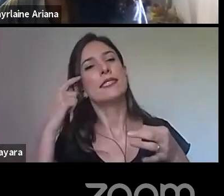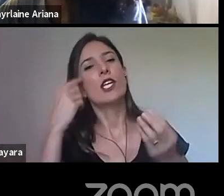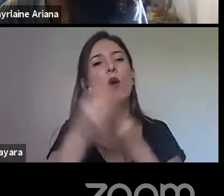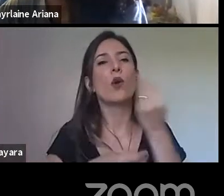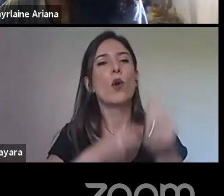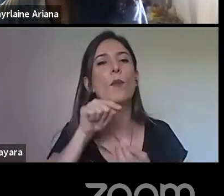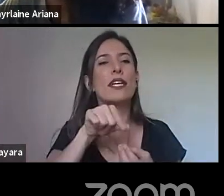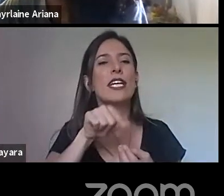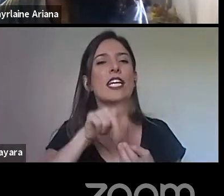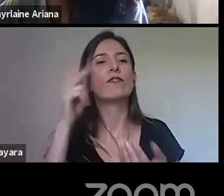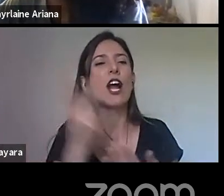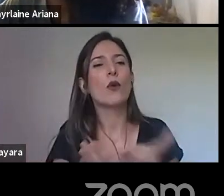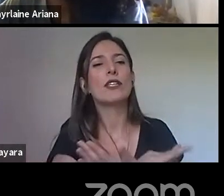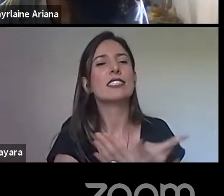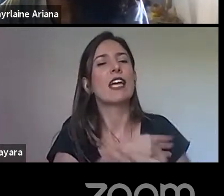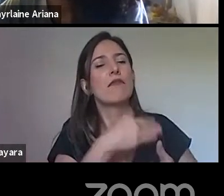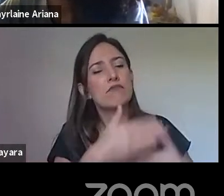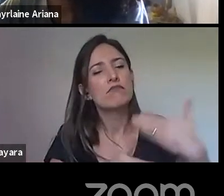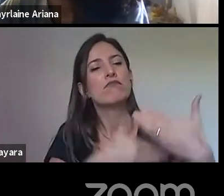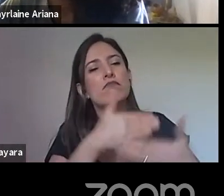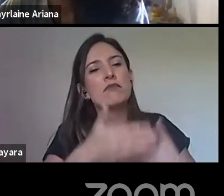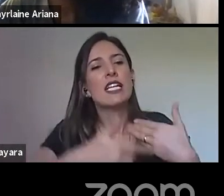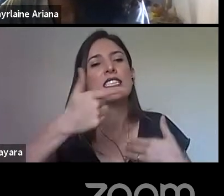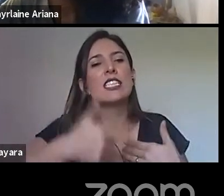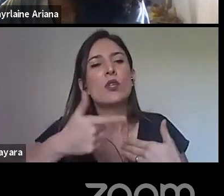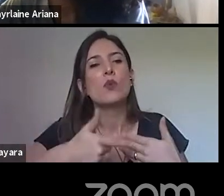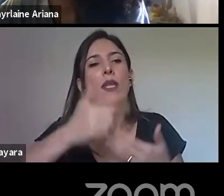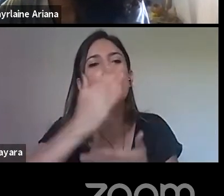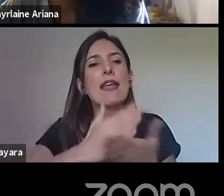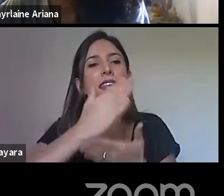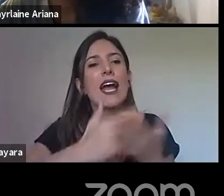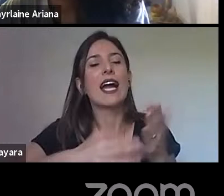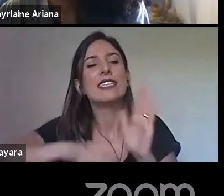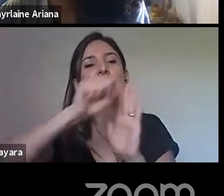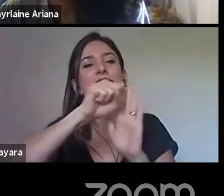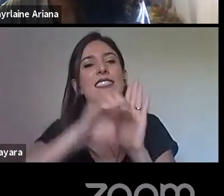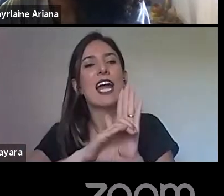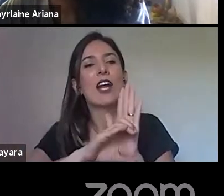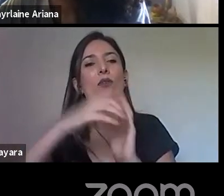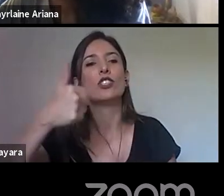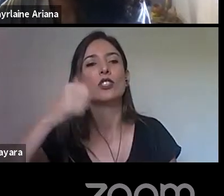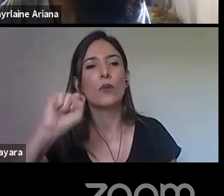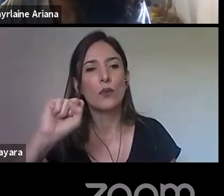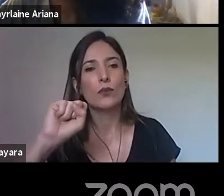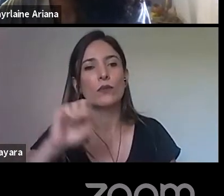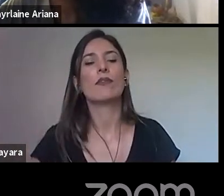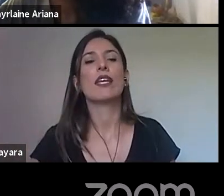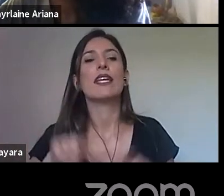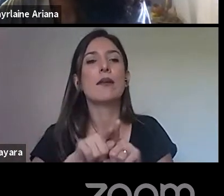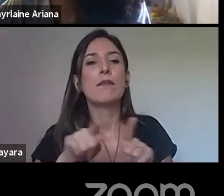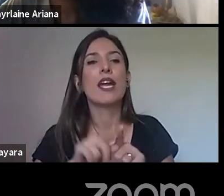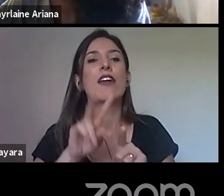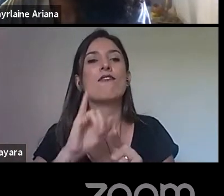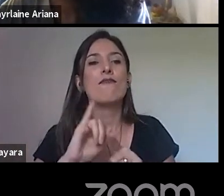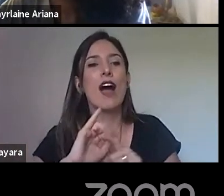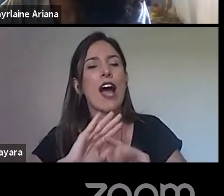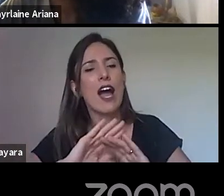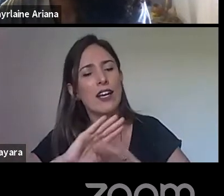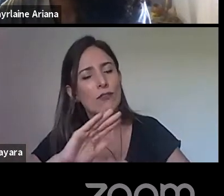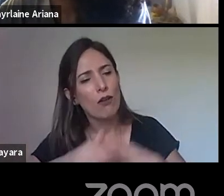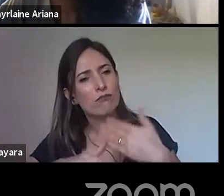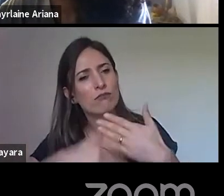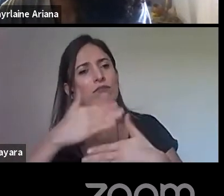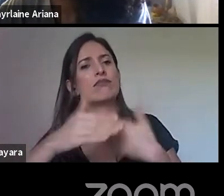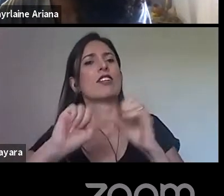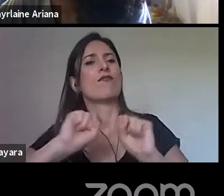configurando nessa segunda metade do século XII, e vai se fortalecer ou não, né? Mas